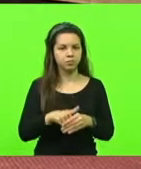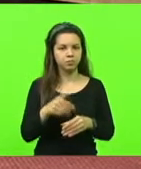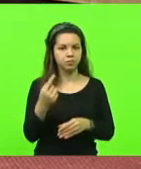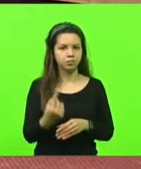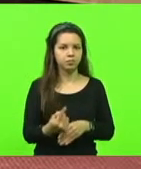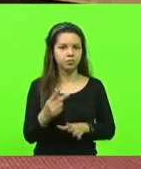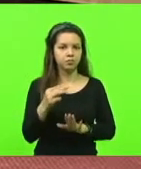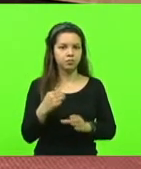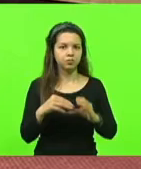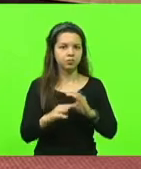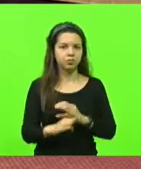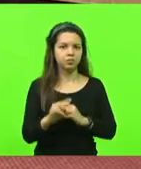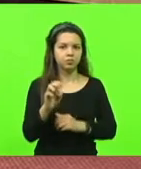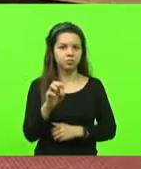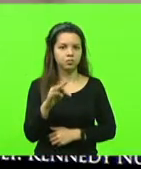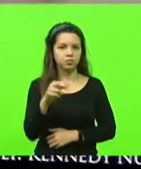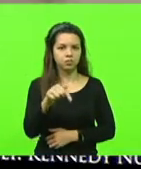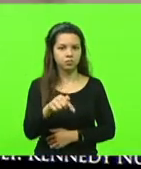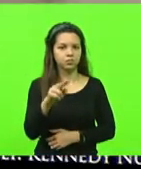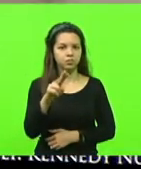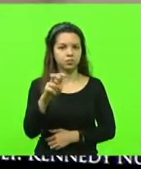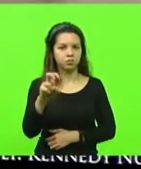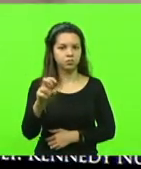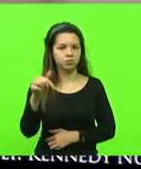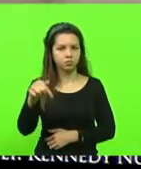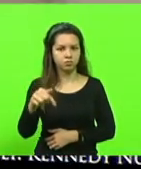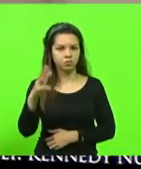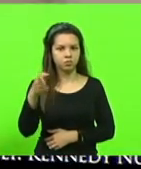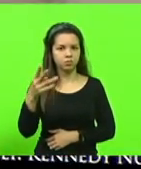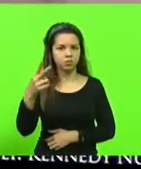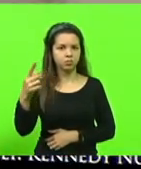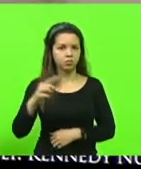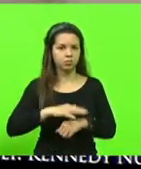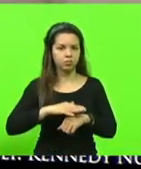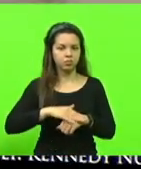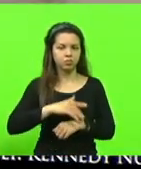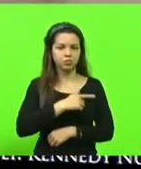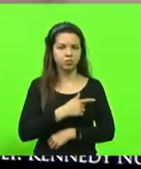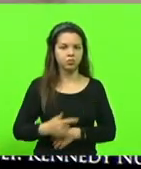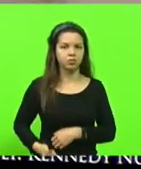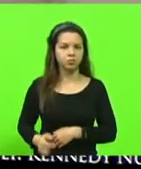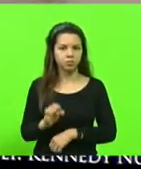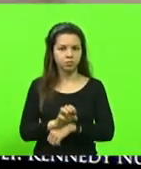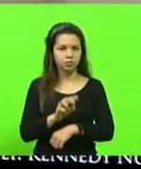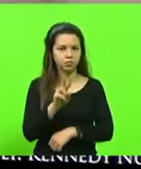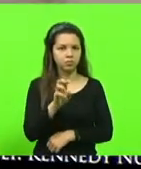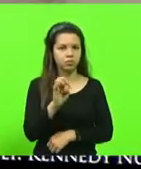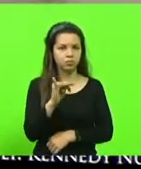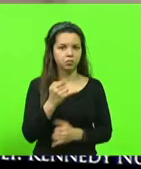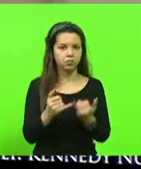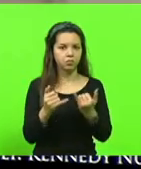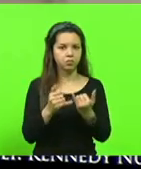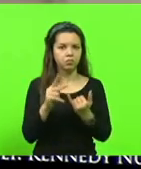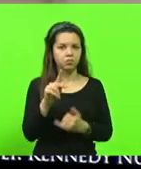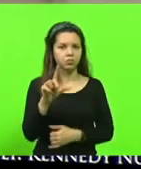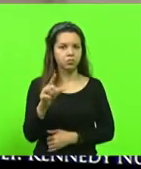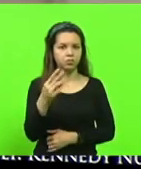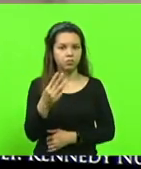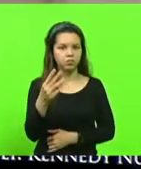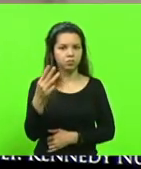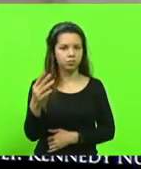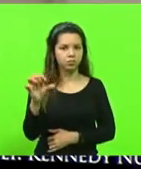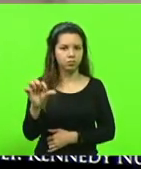mensagem de veto 757-2021, autor governo do Estado. Veto parcial ao PL 339